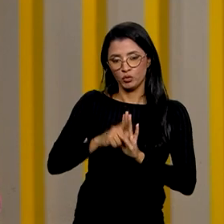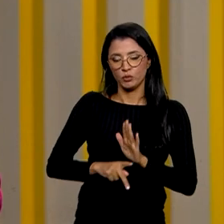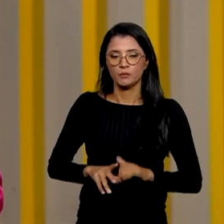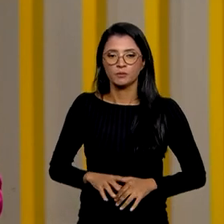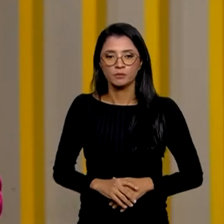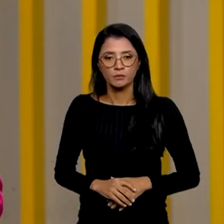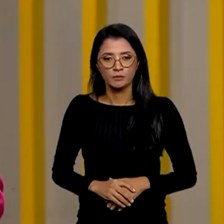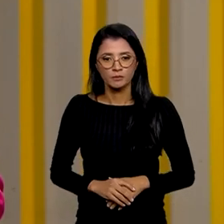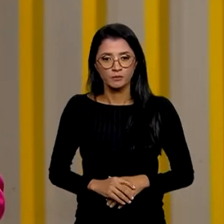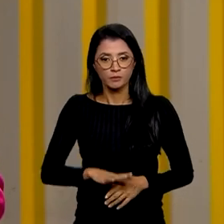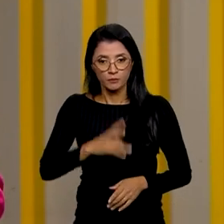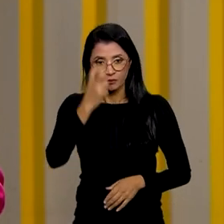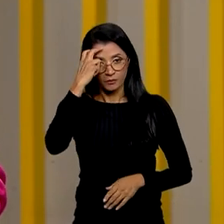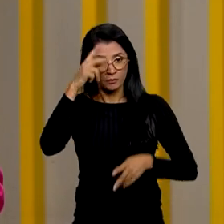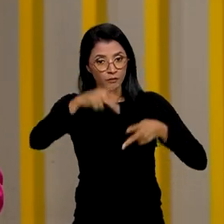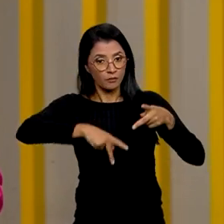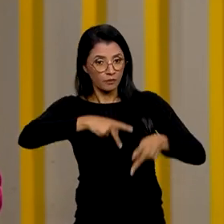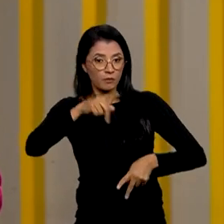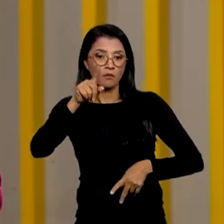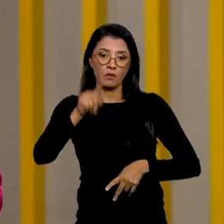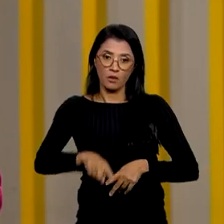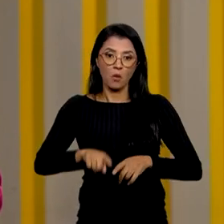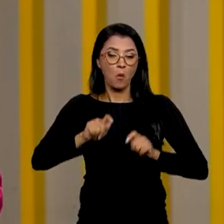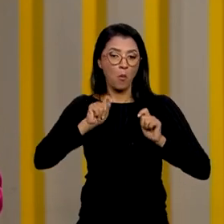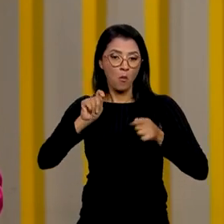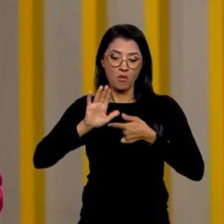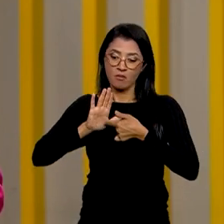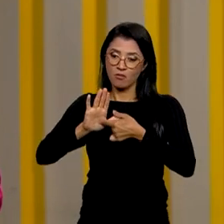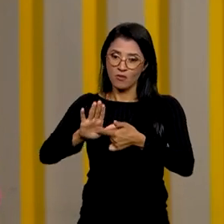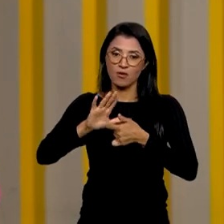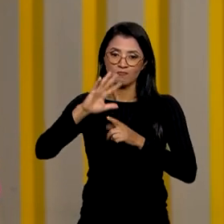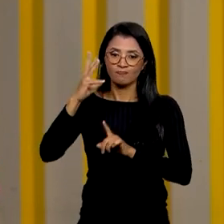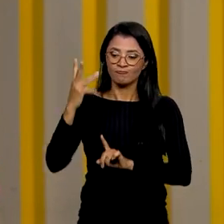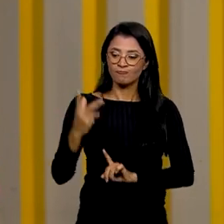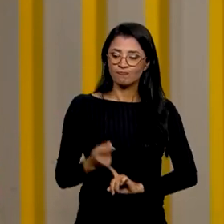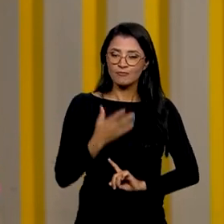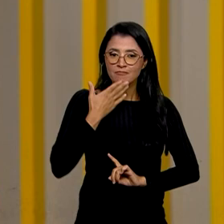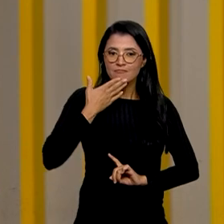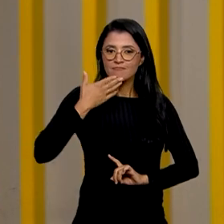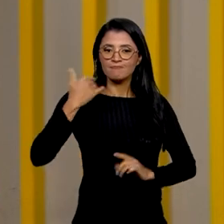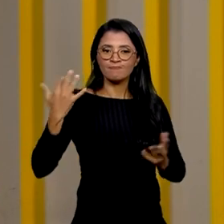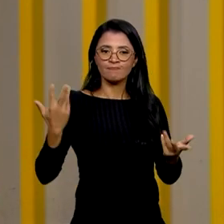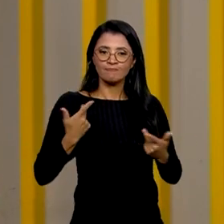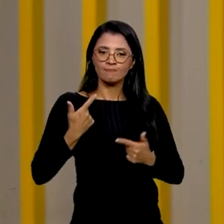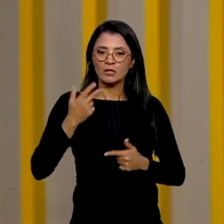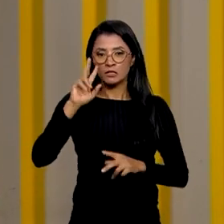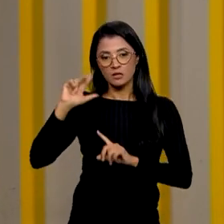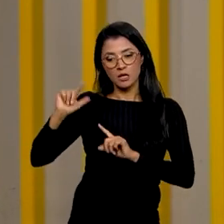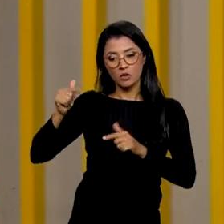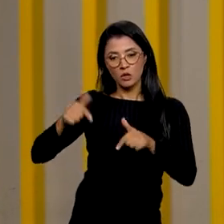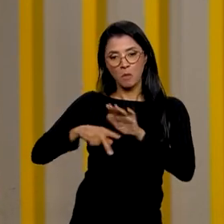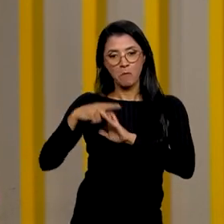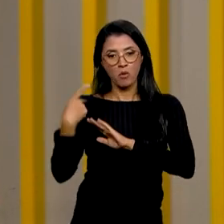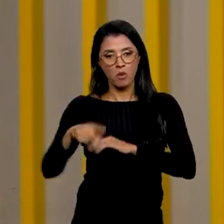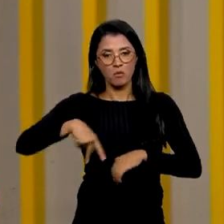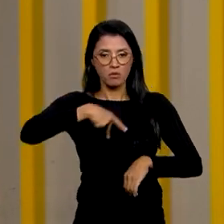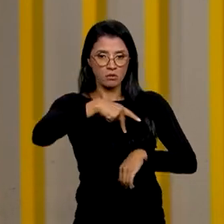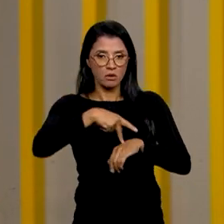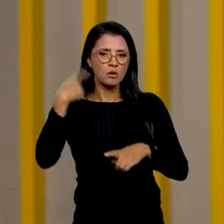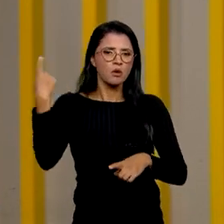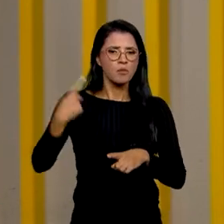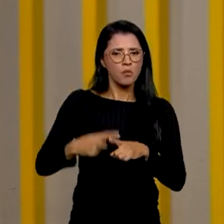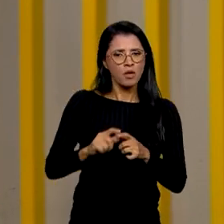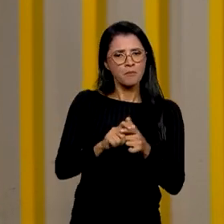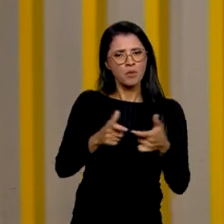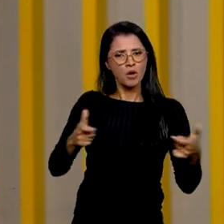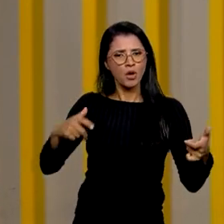A cultura popular é uma das manifestações artísticas mais genuínas e tradicionais de um país. Isso porque,